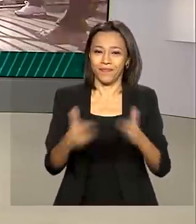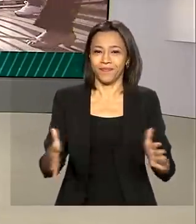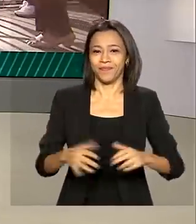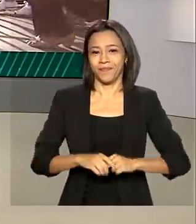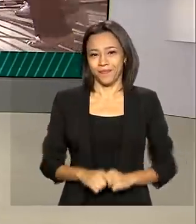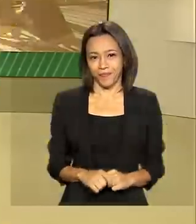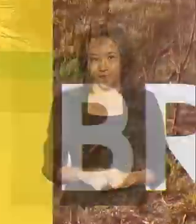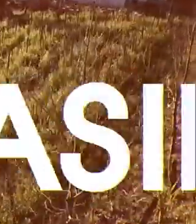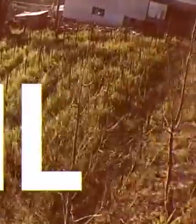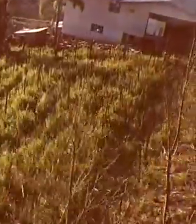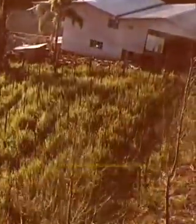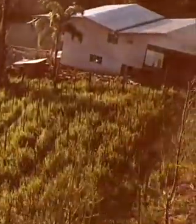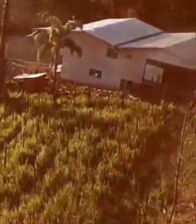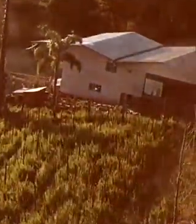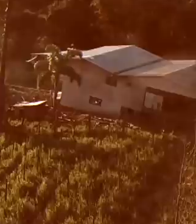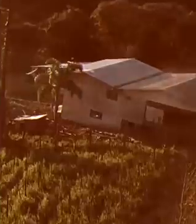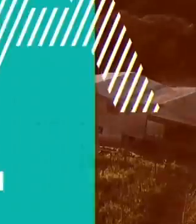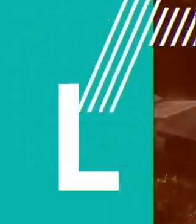agora.